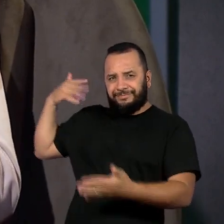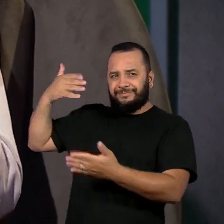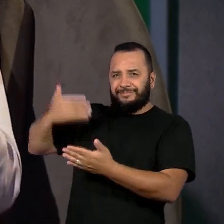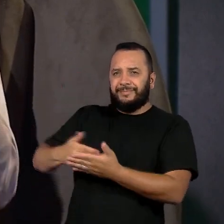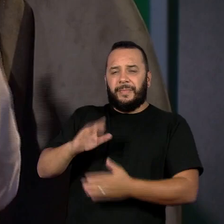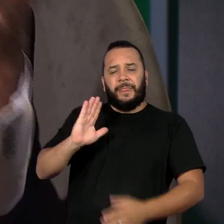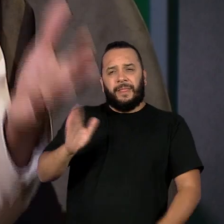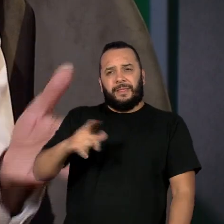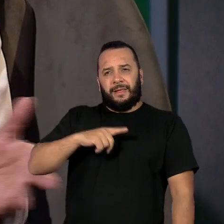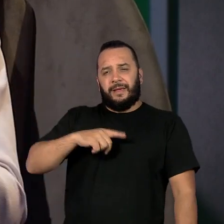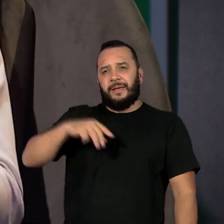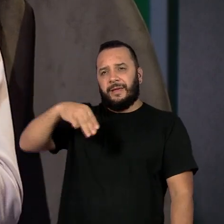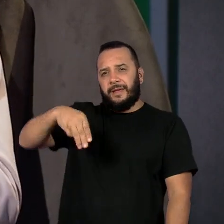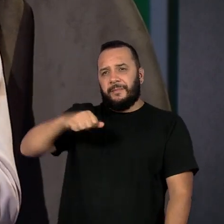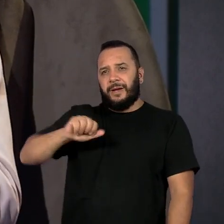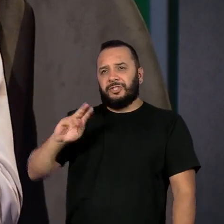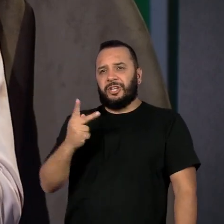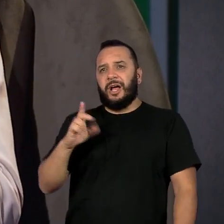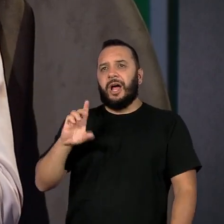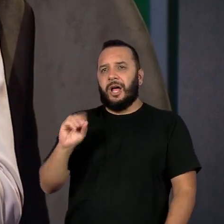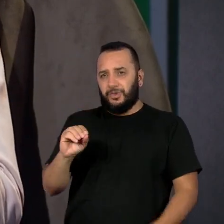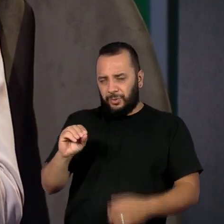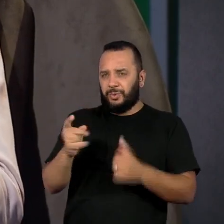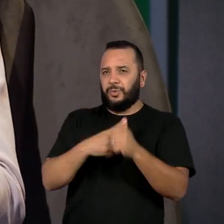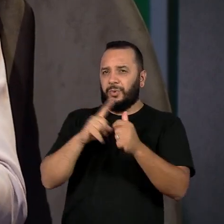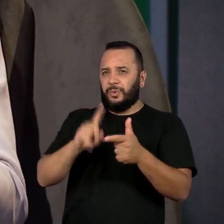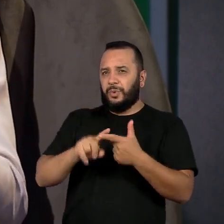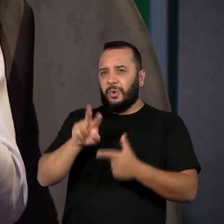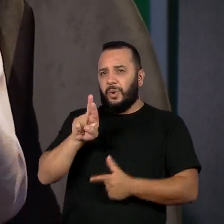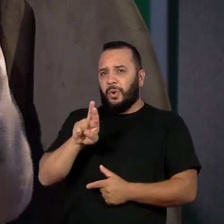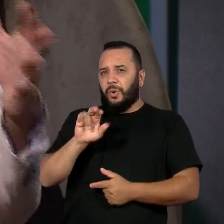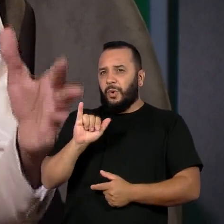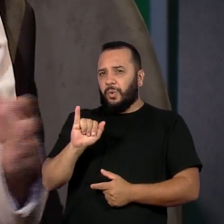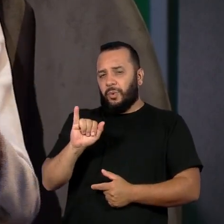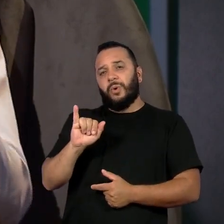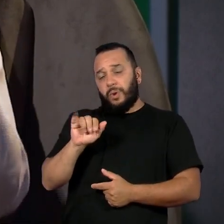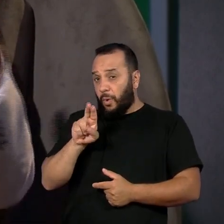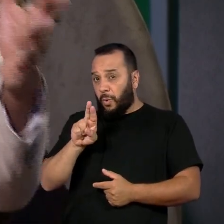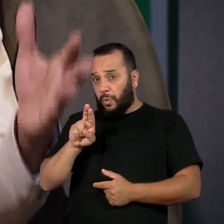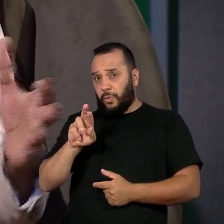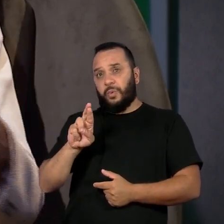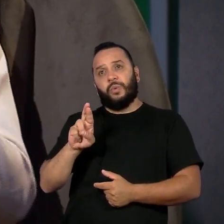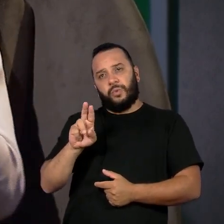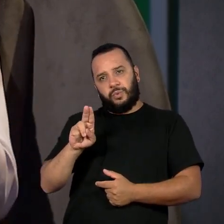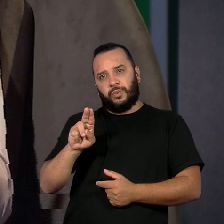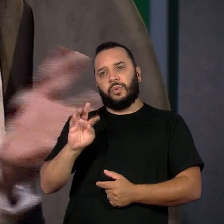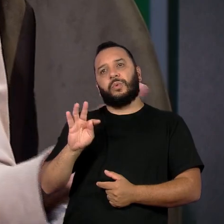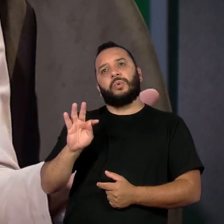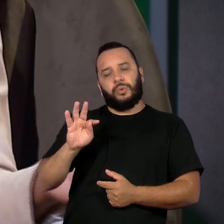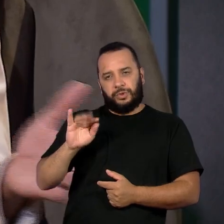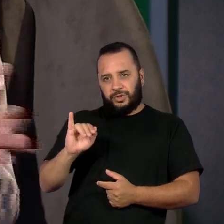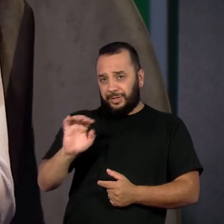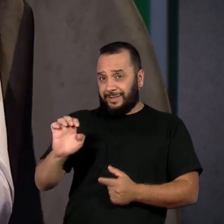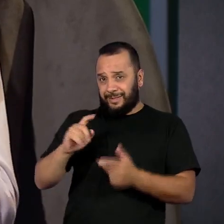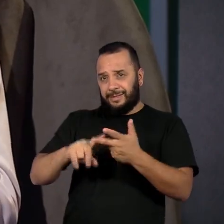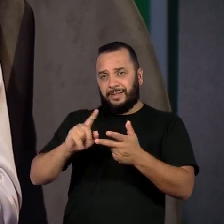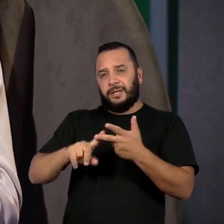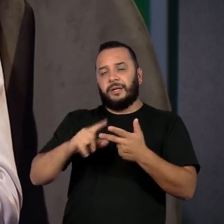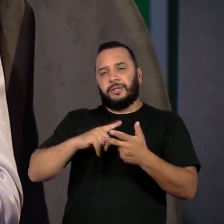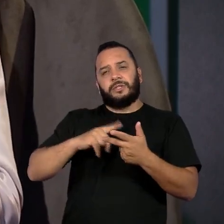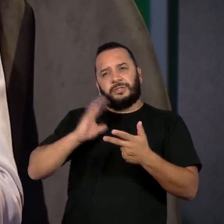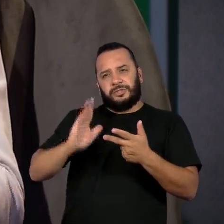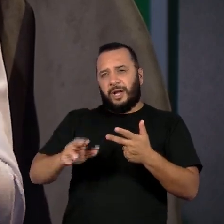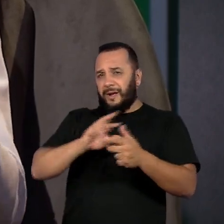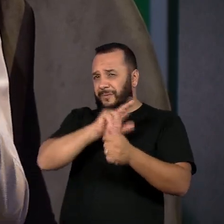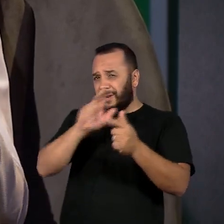Firmina dos Reis, Ruti Guimarães, aqui de São Paulo, enfim, Joel Rufino, Ney Lopes, Conceição Evaristo.